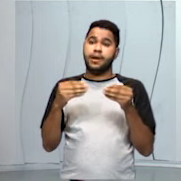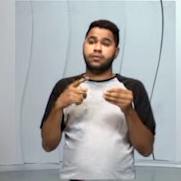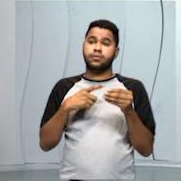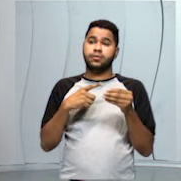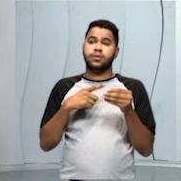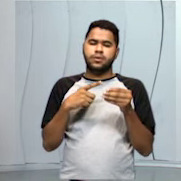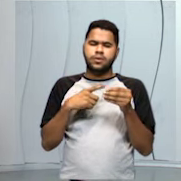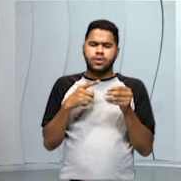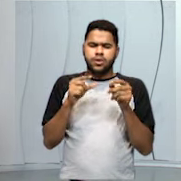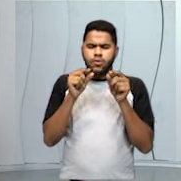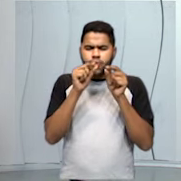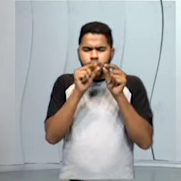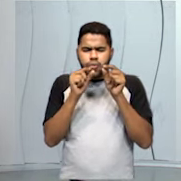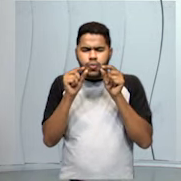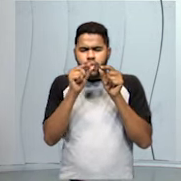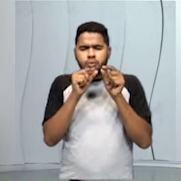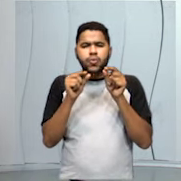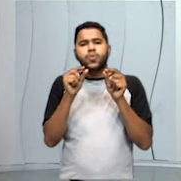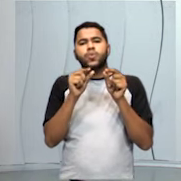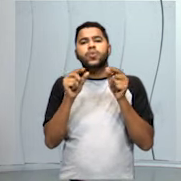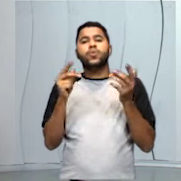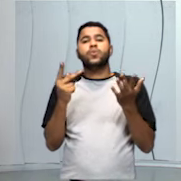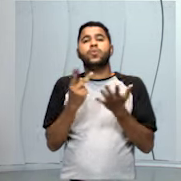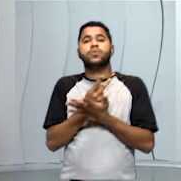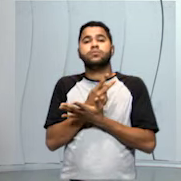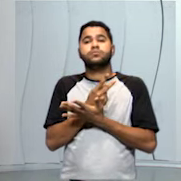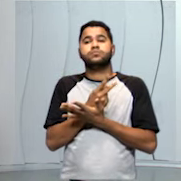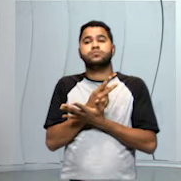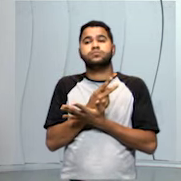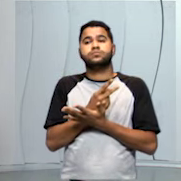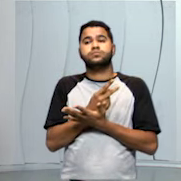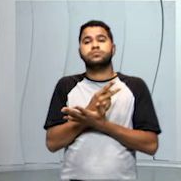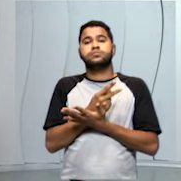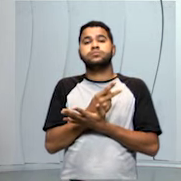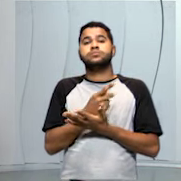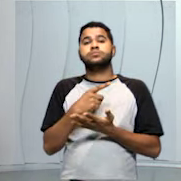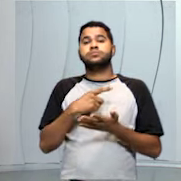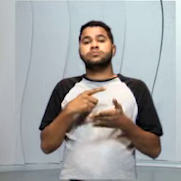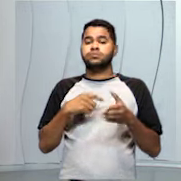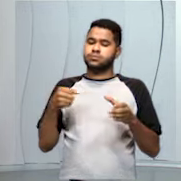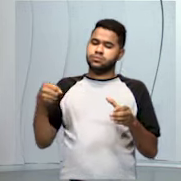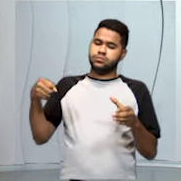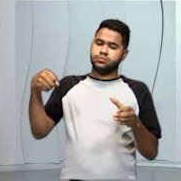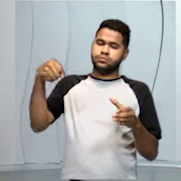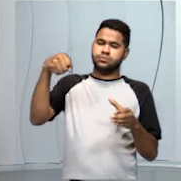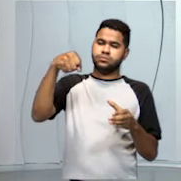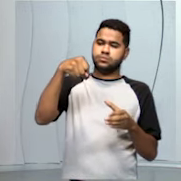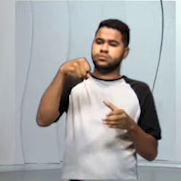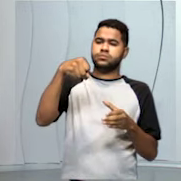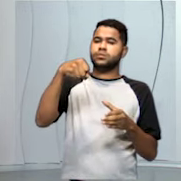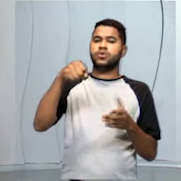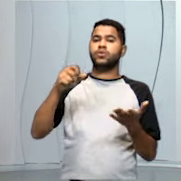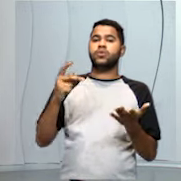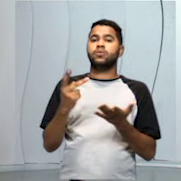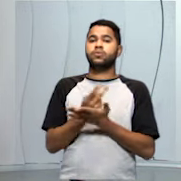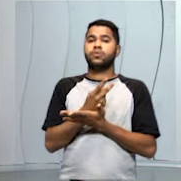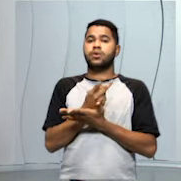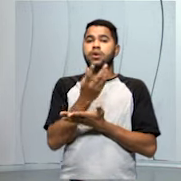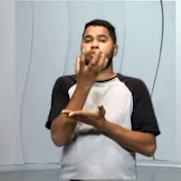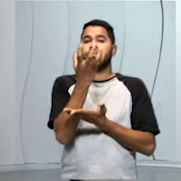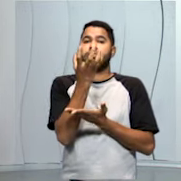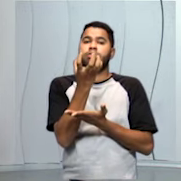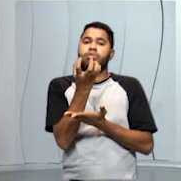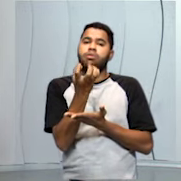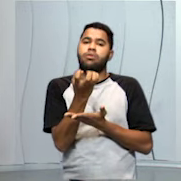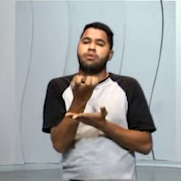tem uma redinha bem fininha. O que acontece na filtração quando você passa o café? Como é que acontece essa filtração?